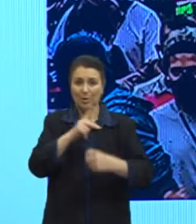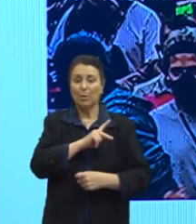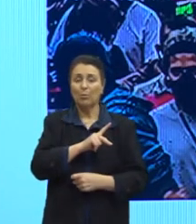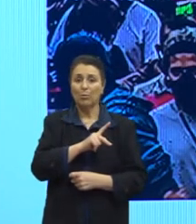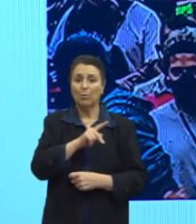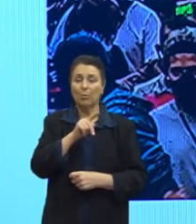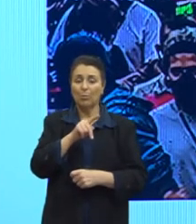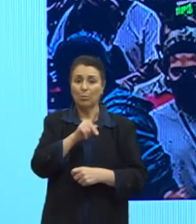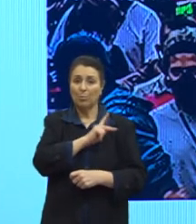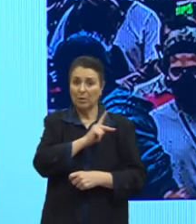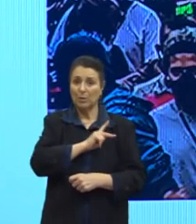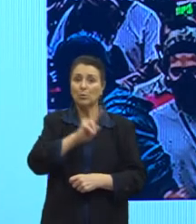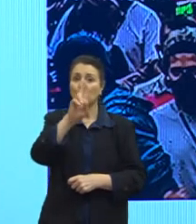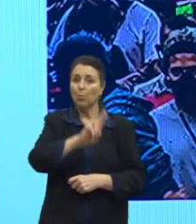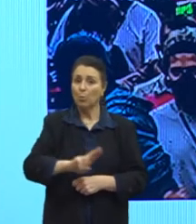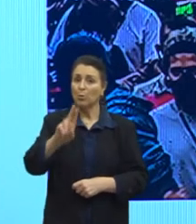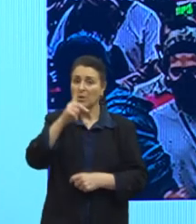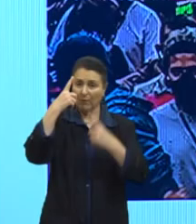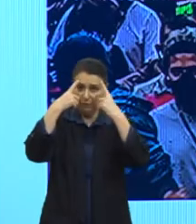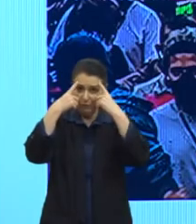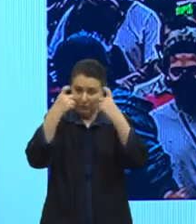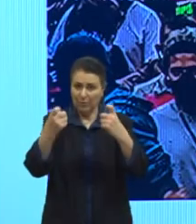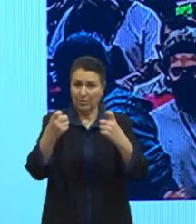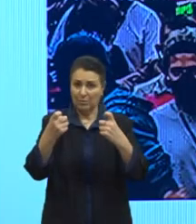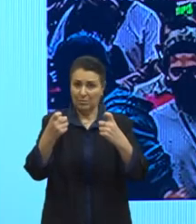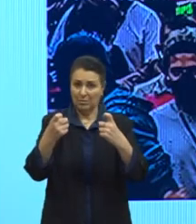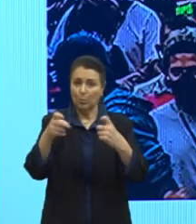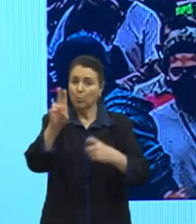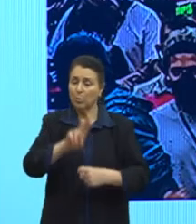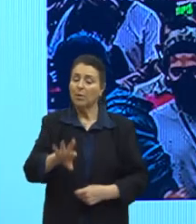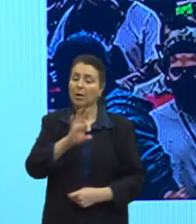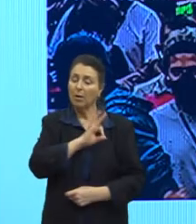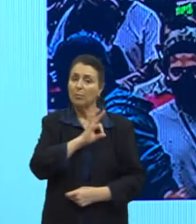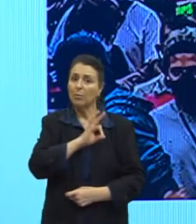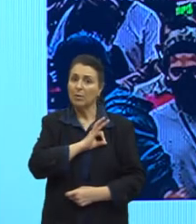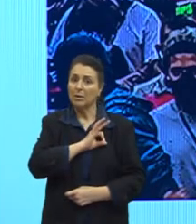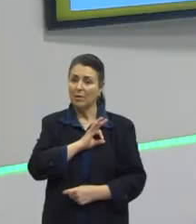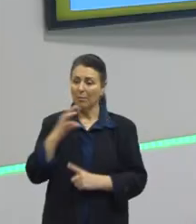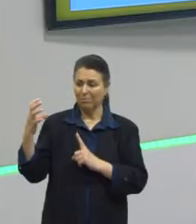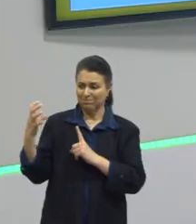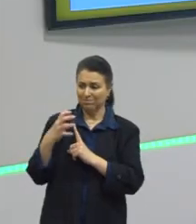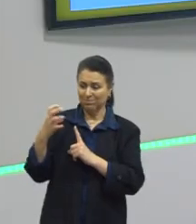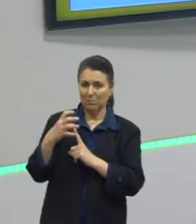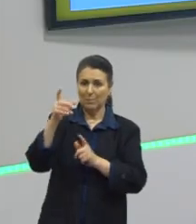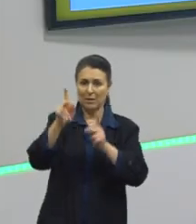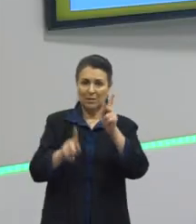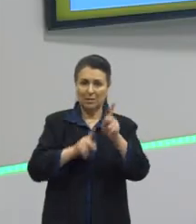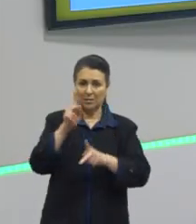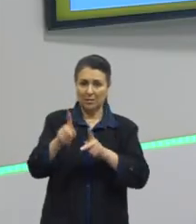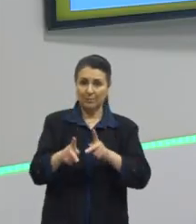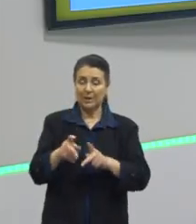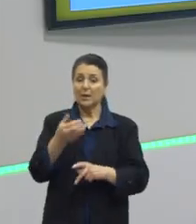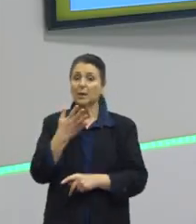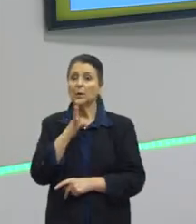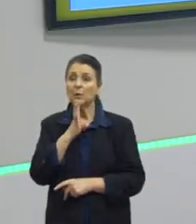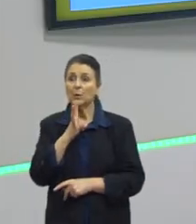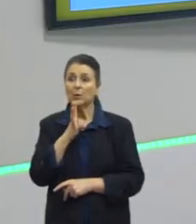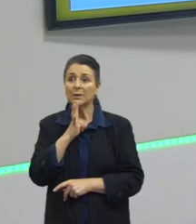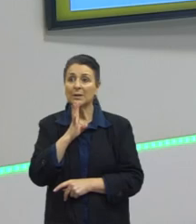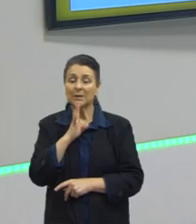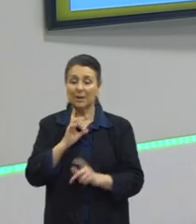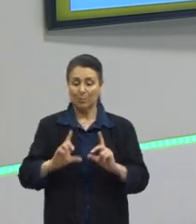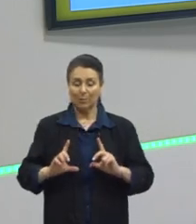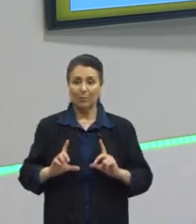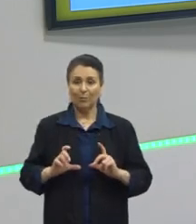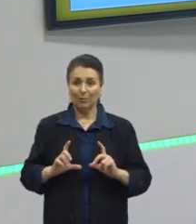violência da, por parte dos, da polícia, entre outras coisas, tá? Caso vocês não conheçam ele, aqui tá